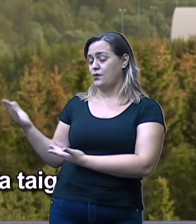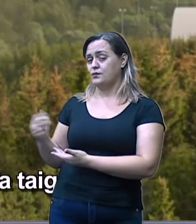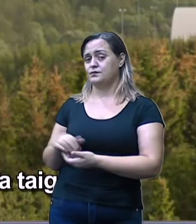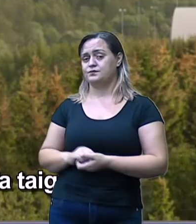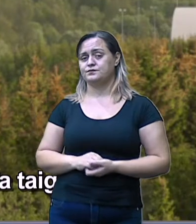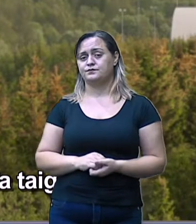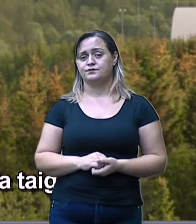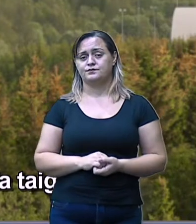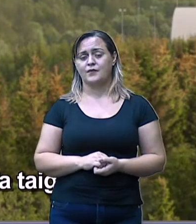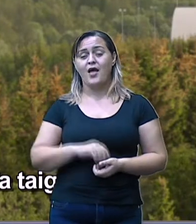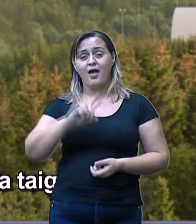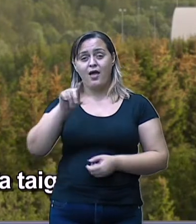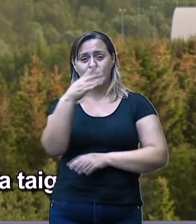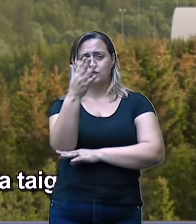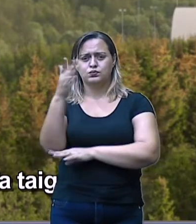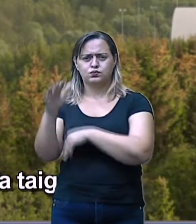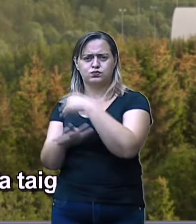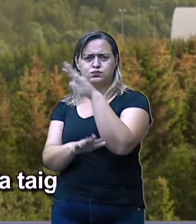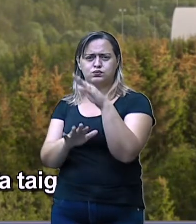altas latitudes.